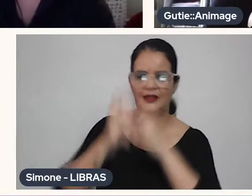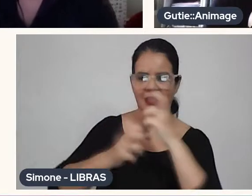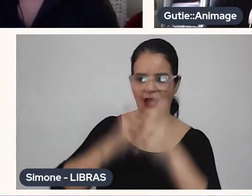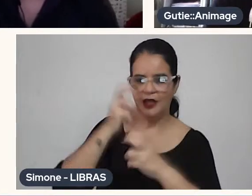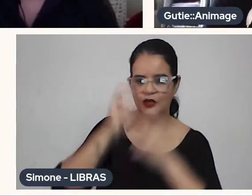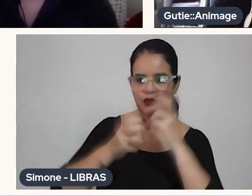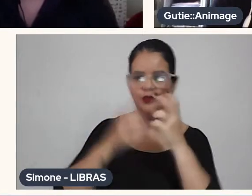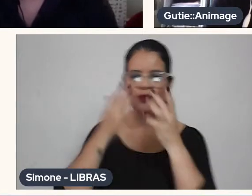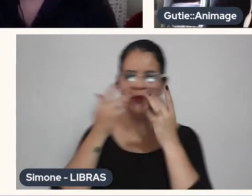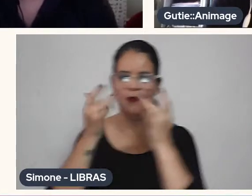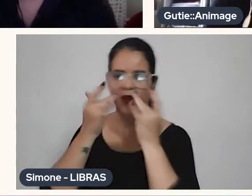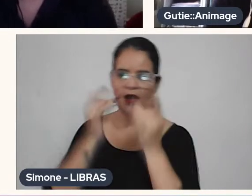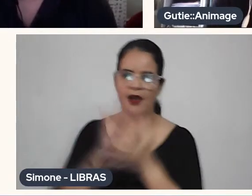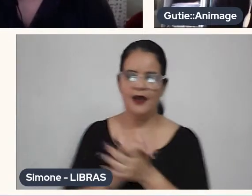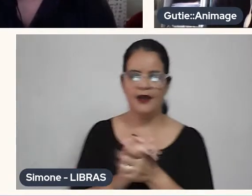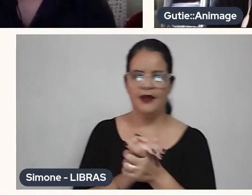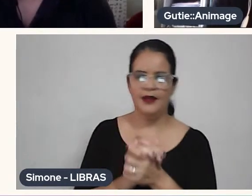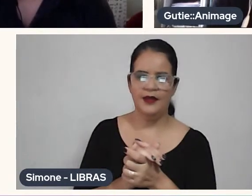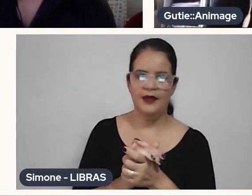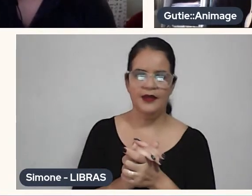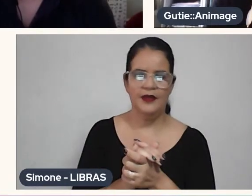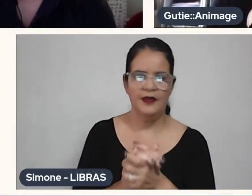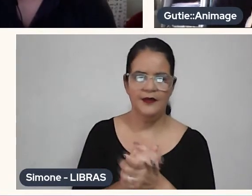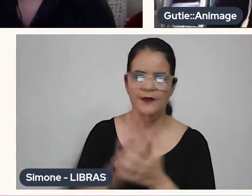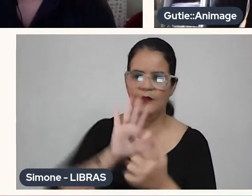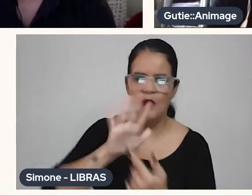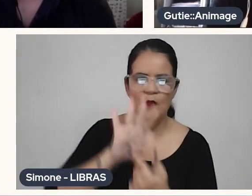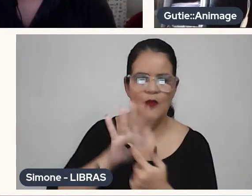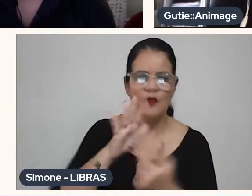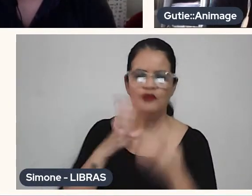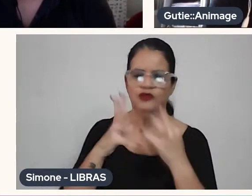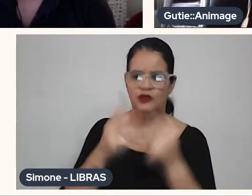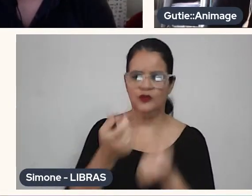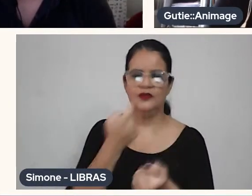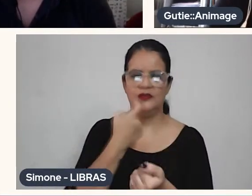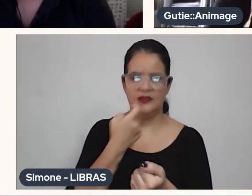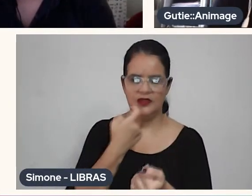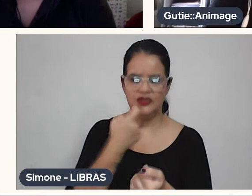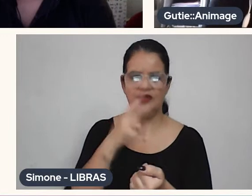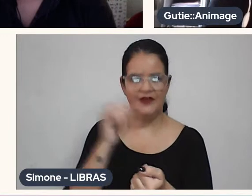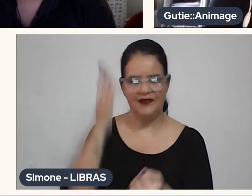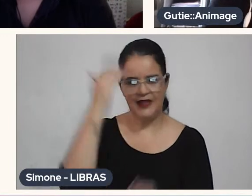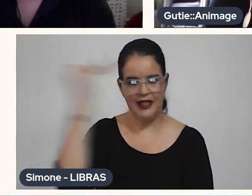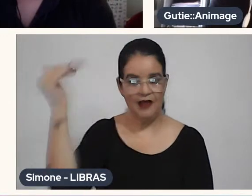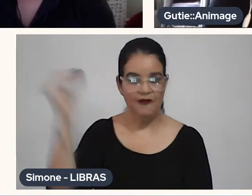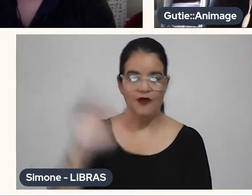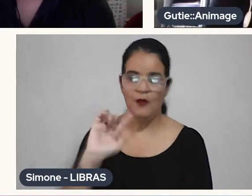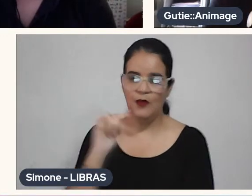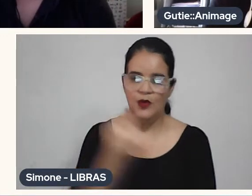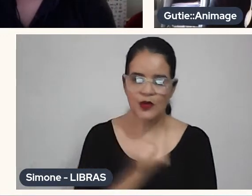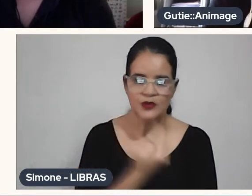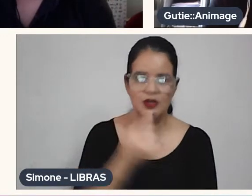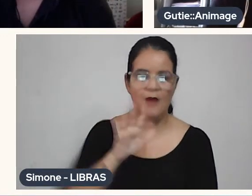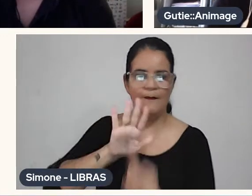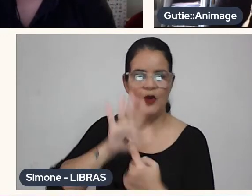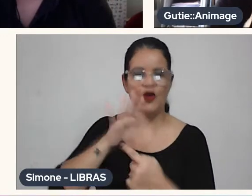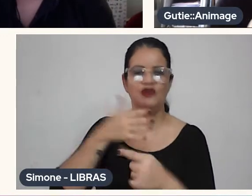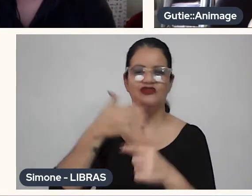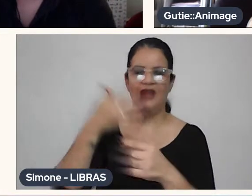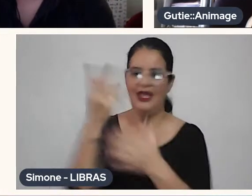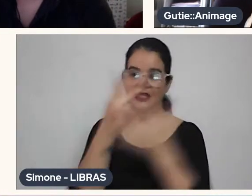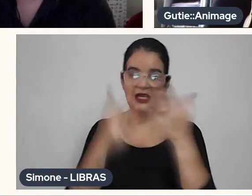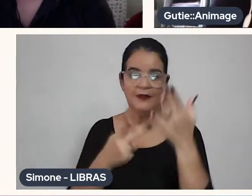mostra de... no Parque tem longas, tem mostras de curtas também, na sexta-feira tem a nossa famosa mostra de animação erótica,